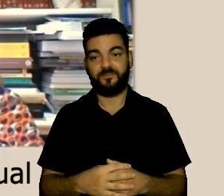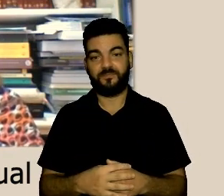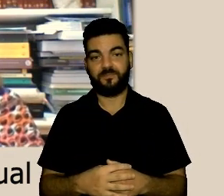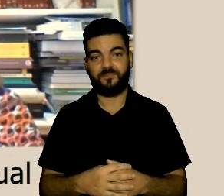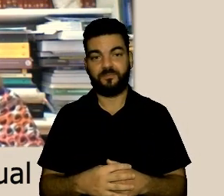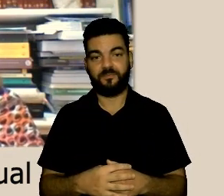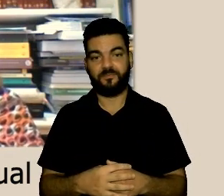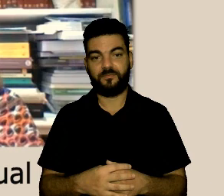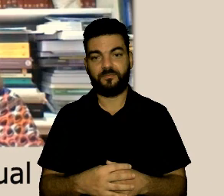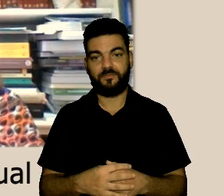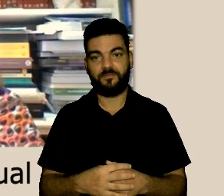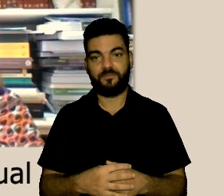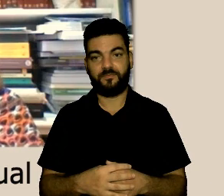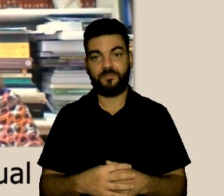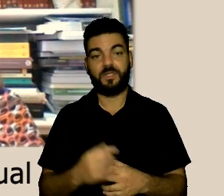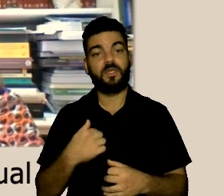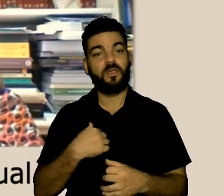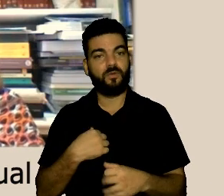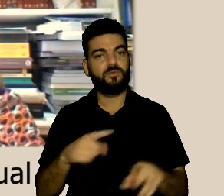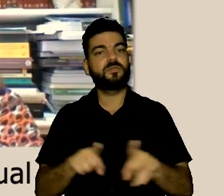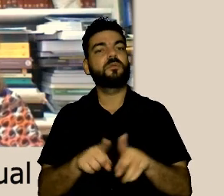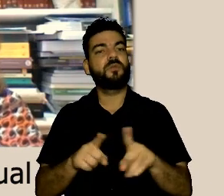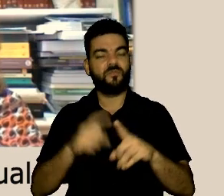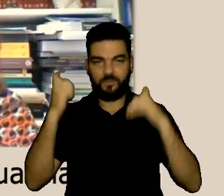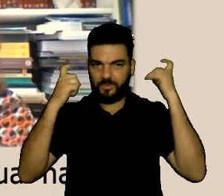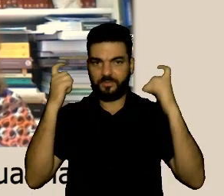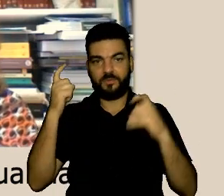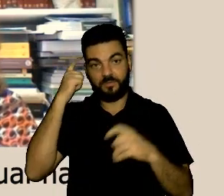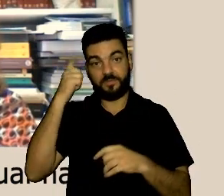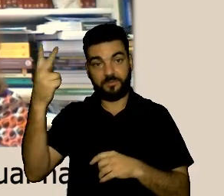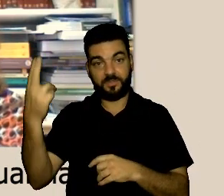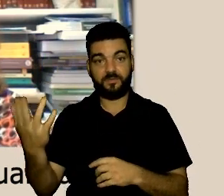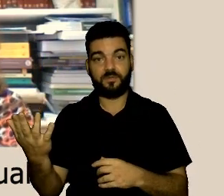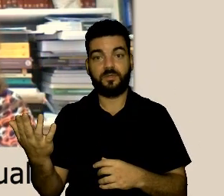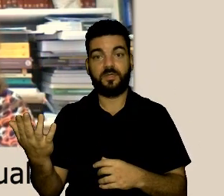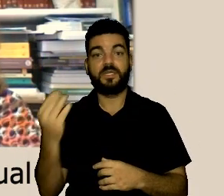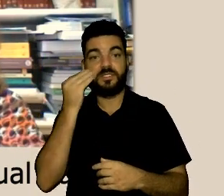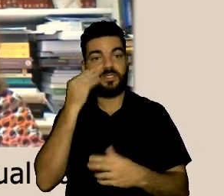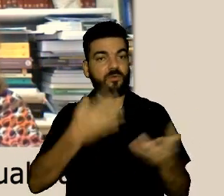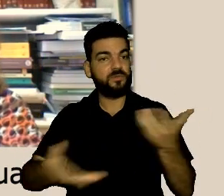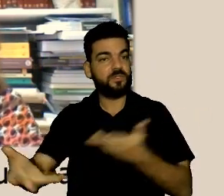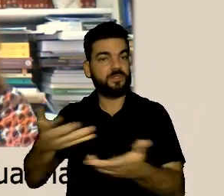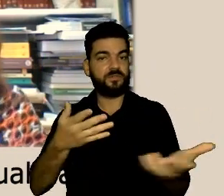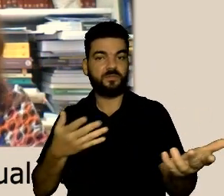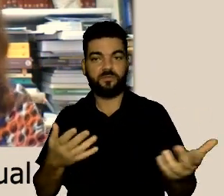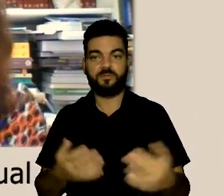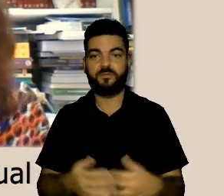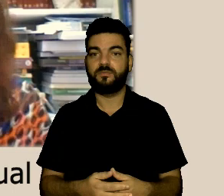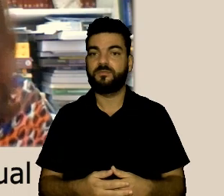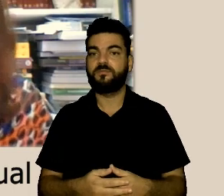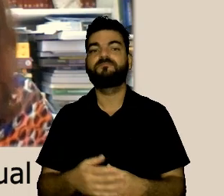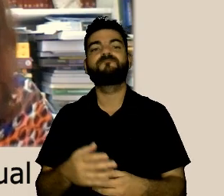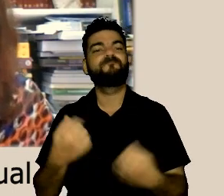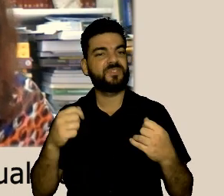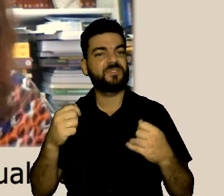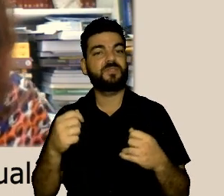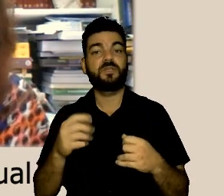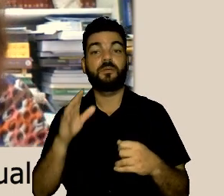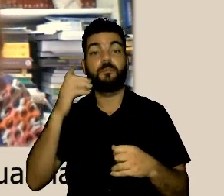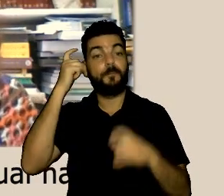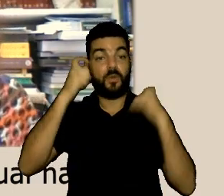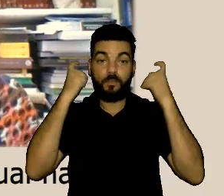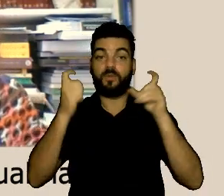é uma situação que quase a gente não tem mesmo e eu também acredito no que a senhora disse